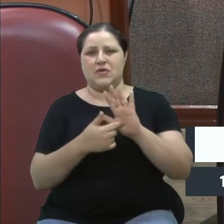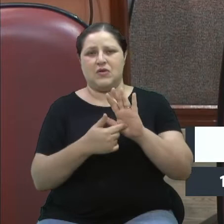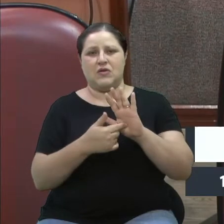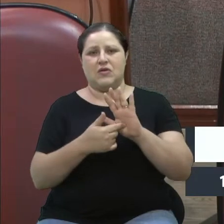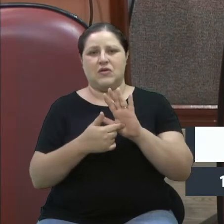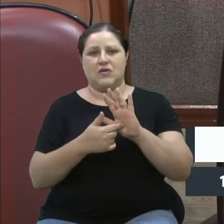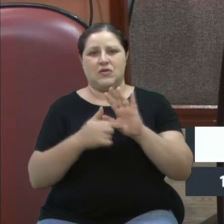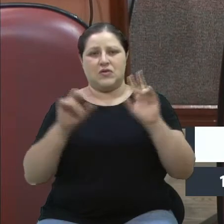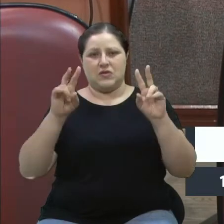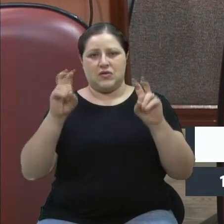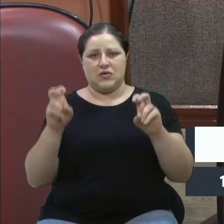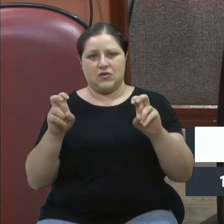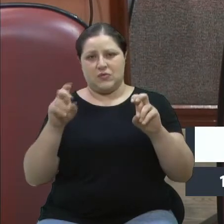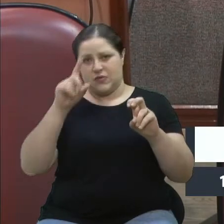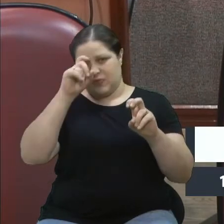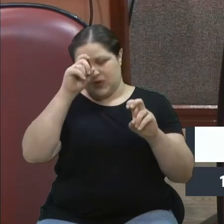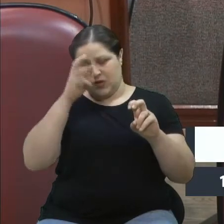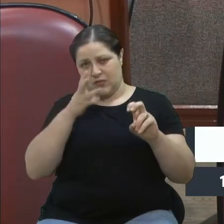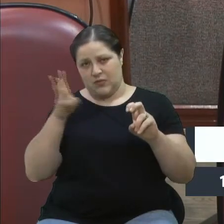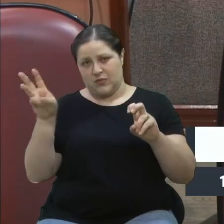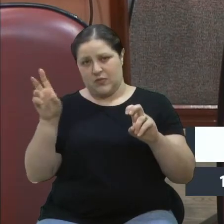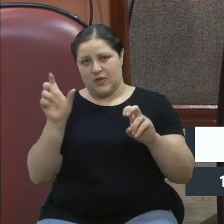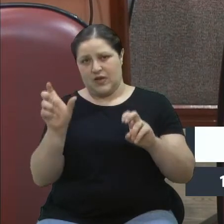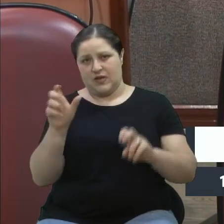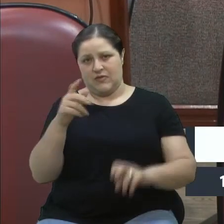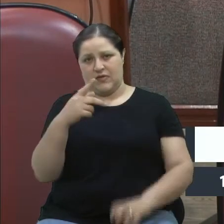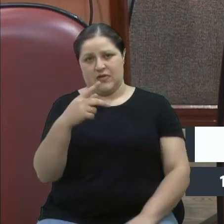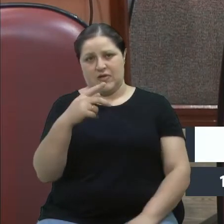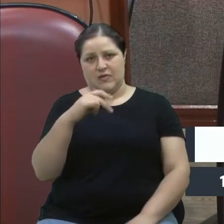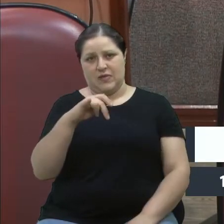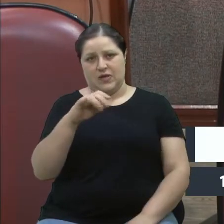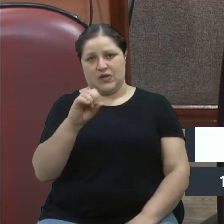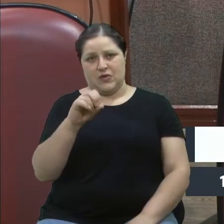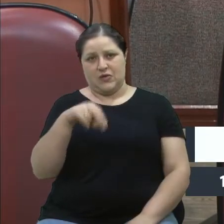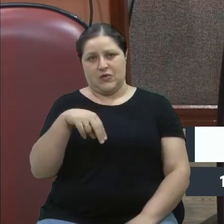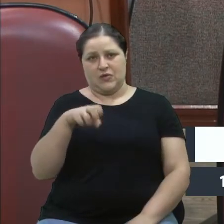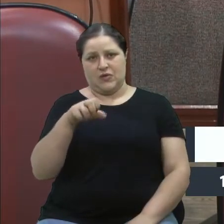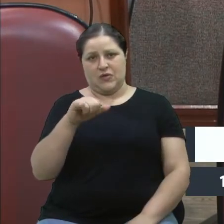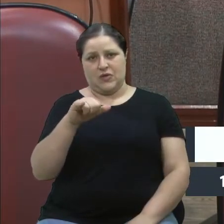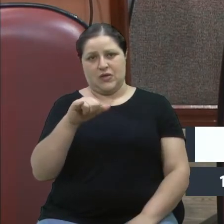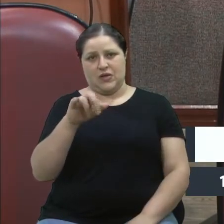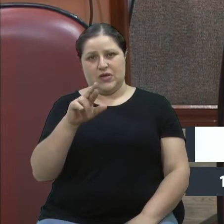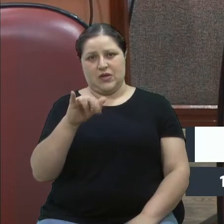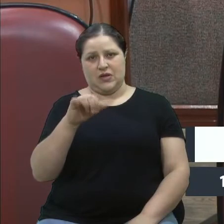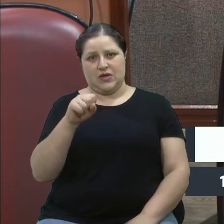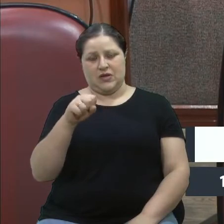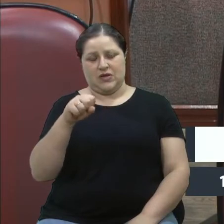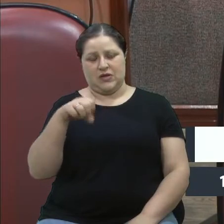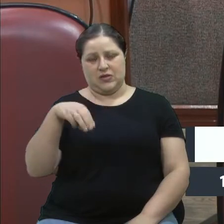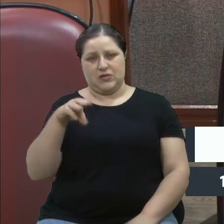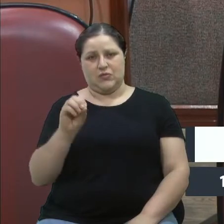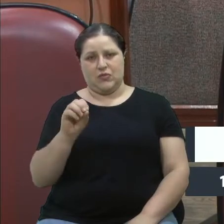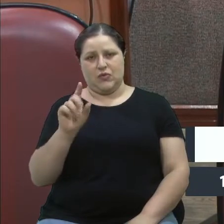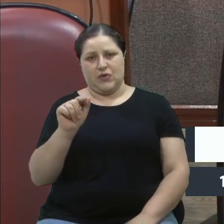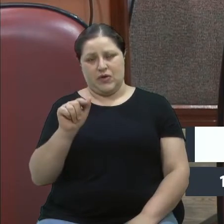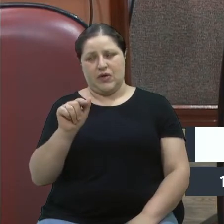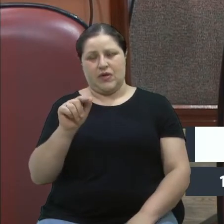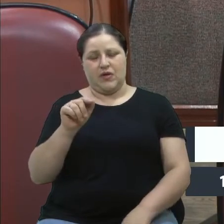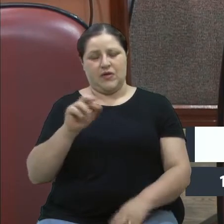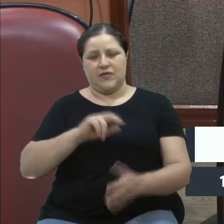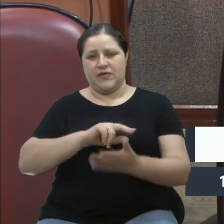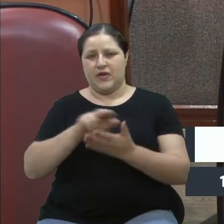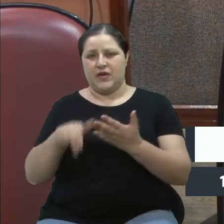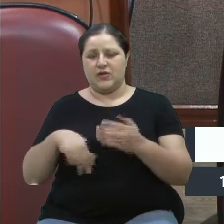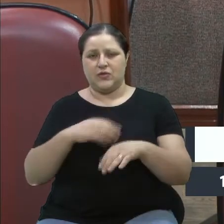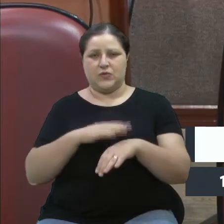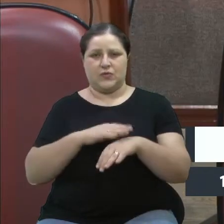a questão do Virvi, seja o pioneirismo, pioneirismo em vários momentos. Então, parabéns por tudo que vocês representam,